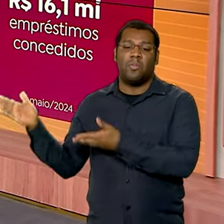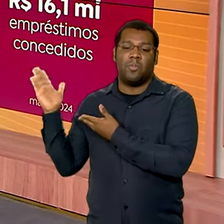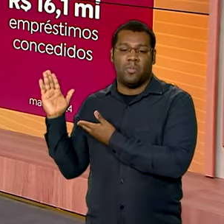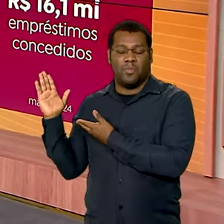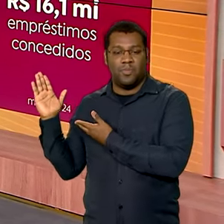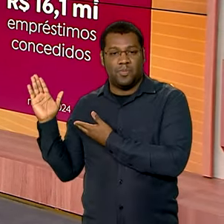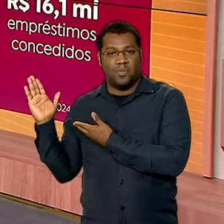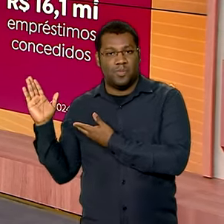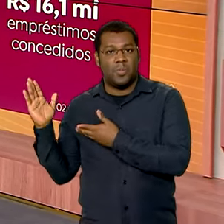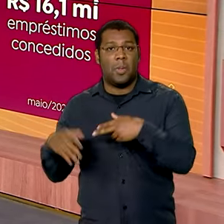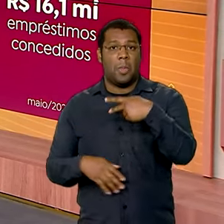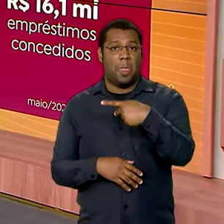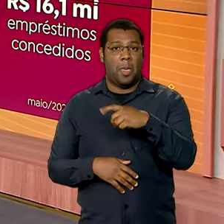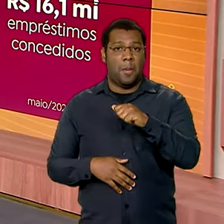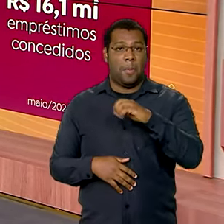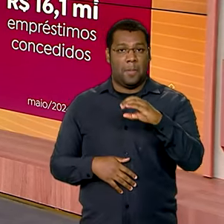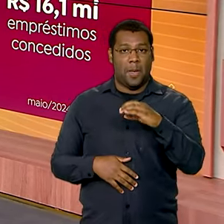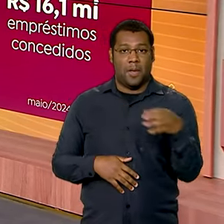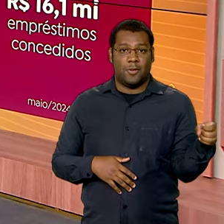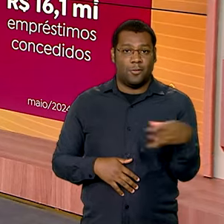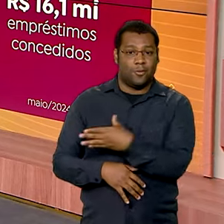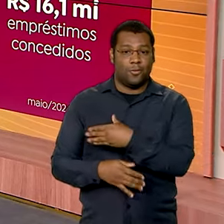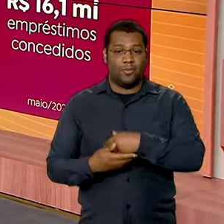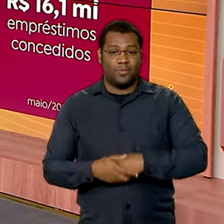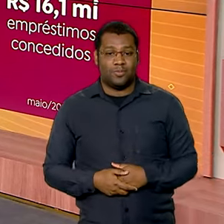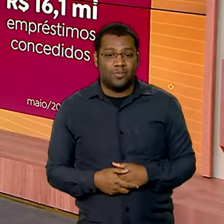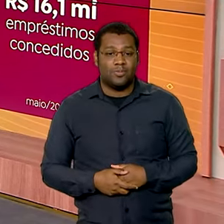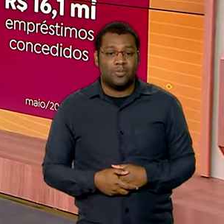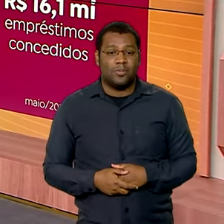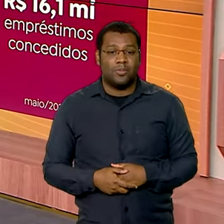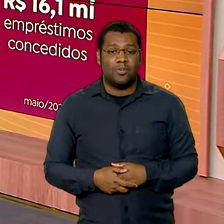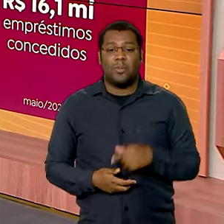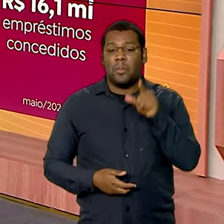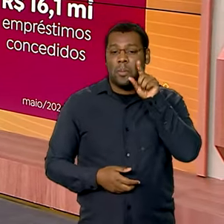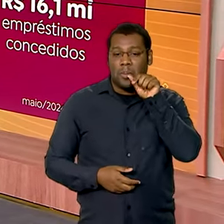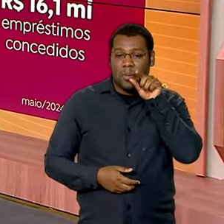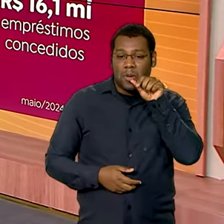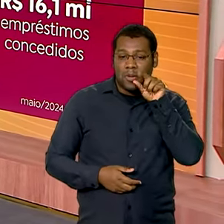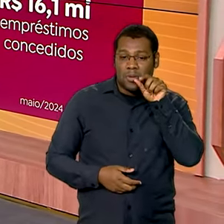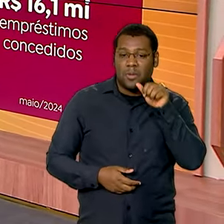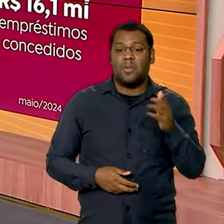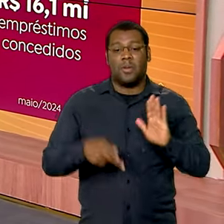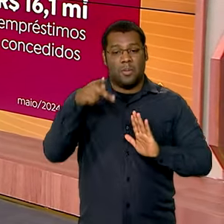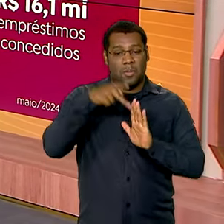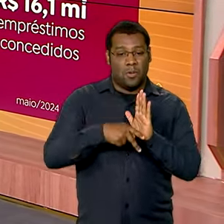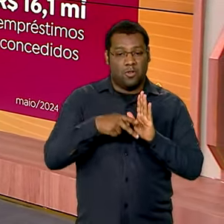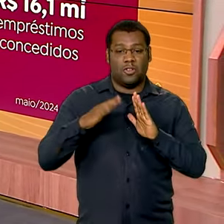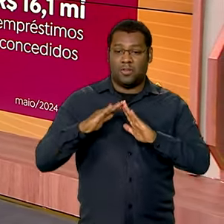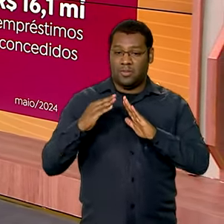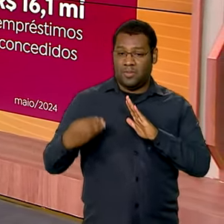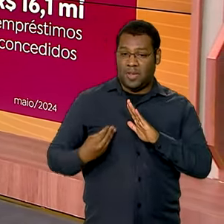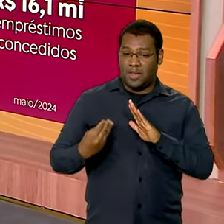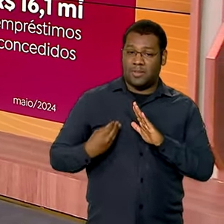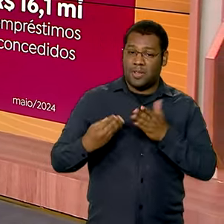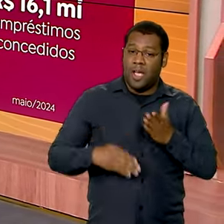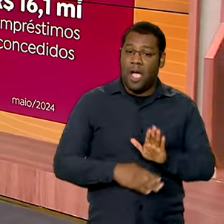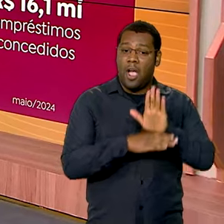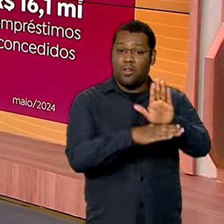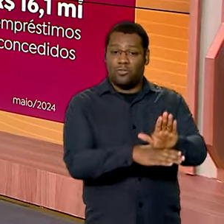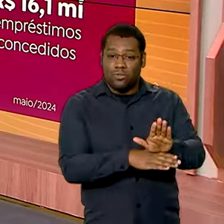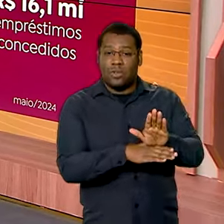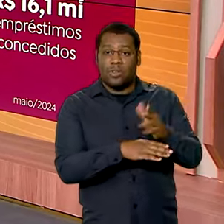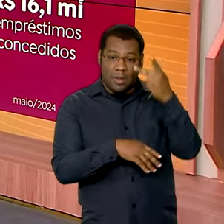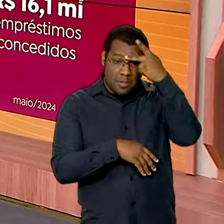aí os números do novo PAC, mostram que em Maceió, o programa Minha Casa Minha Vida já contemplou 3